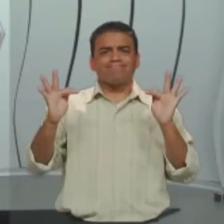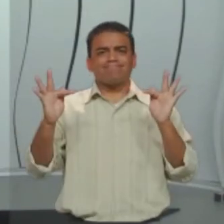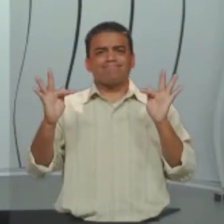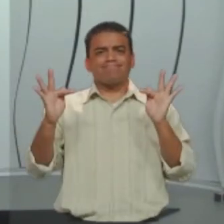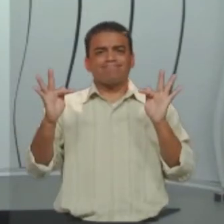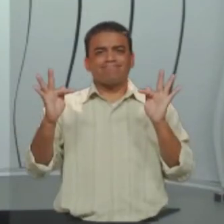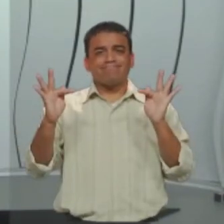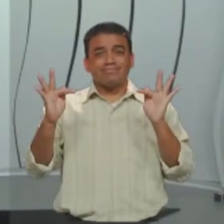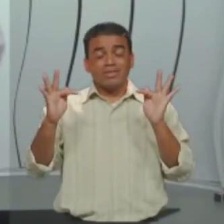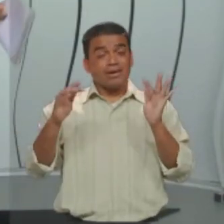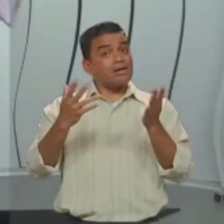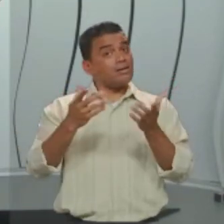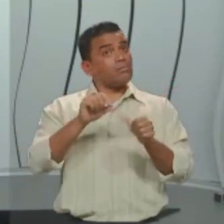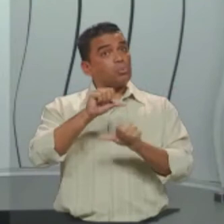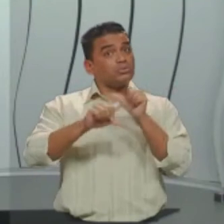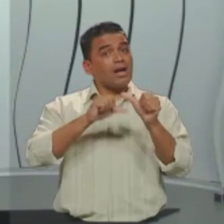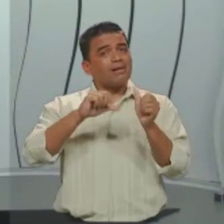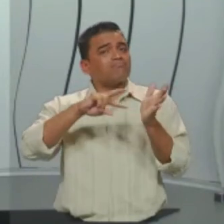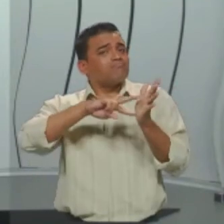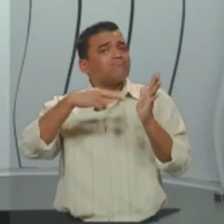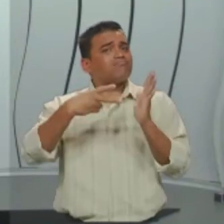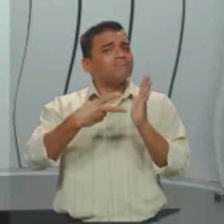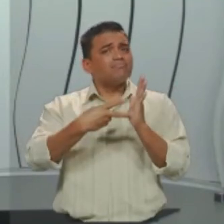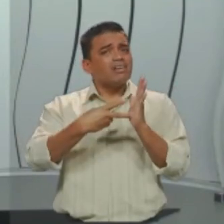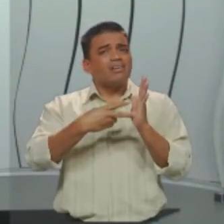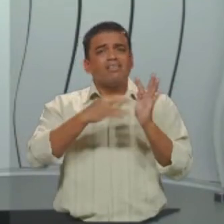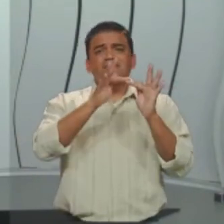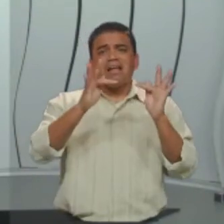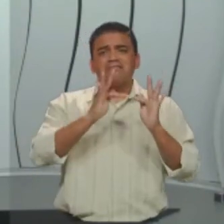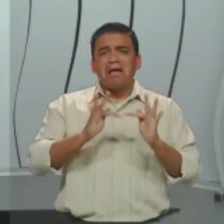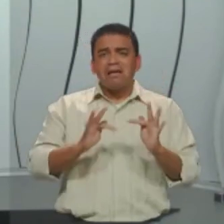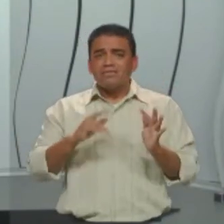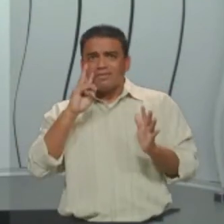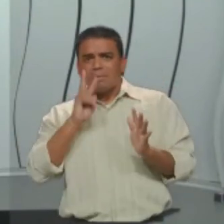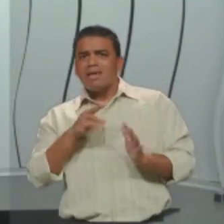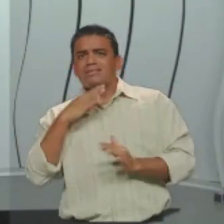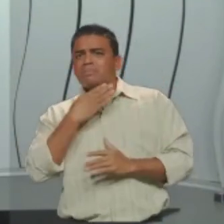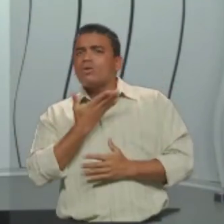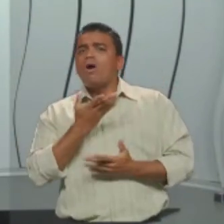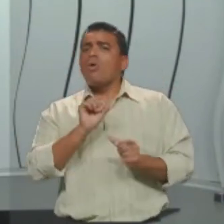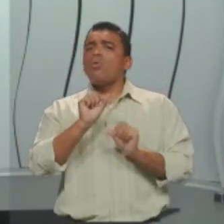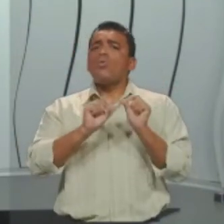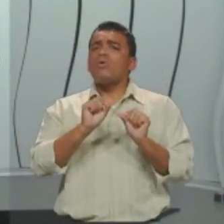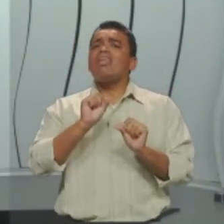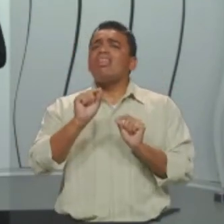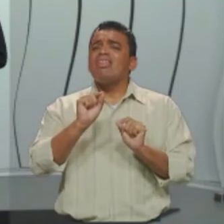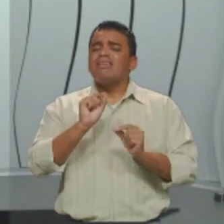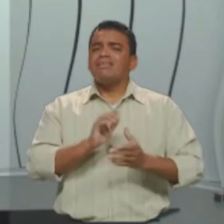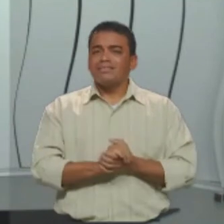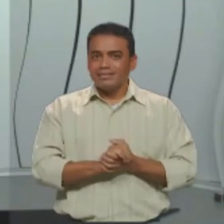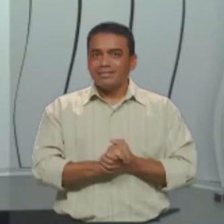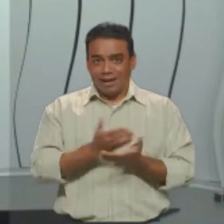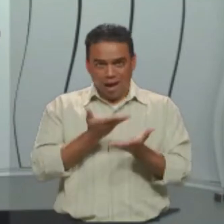Mudar o sentido entre as orações. Certo? Então, preste atenção nesta aula.